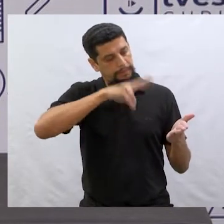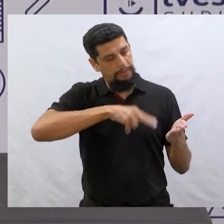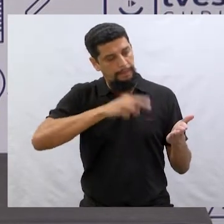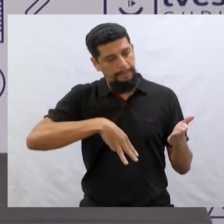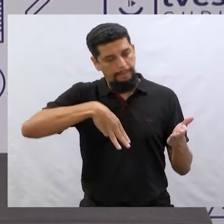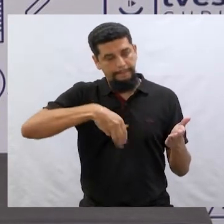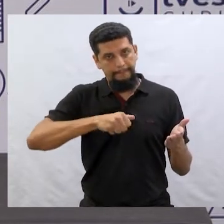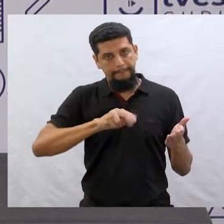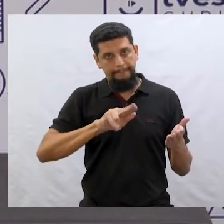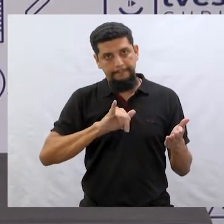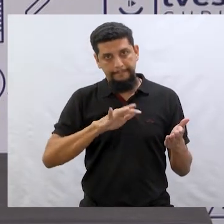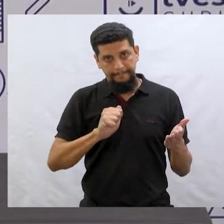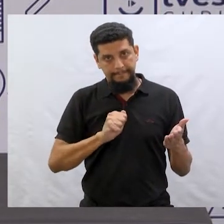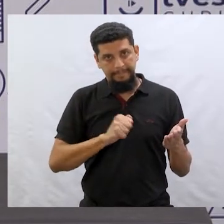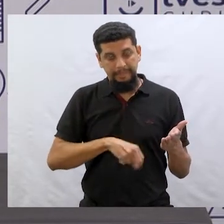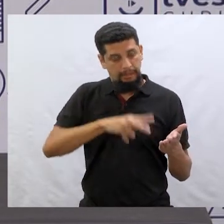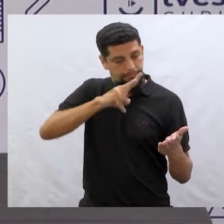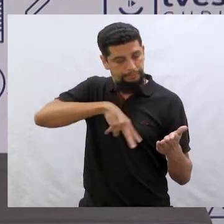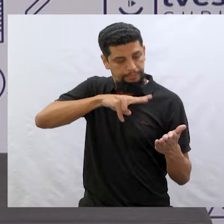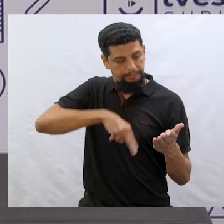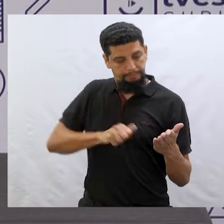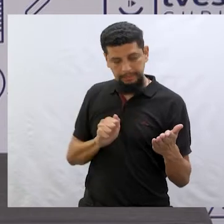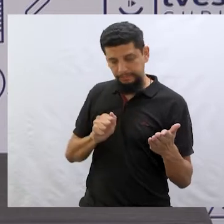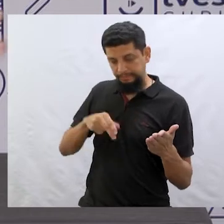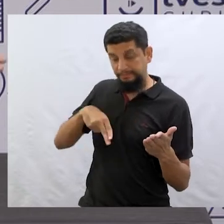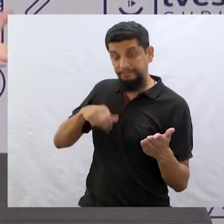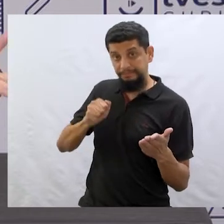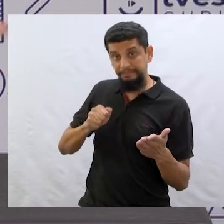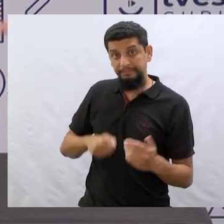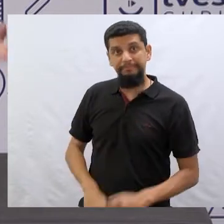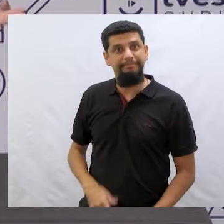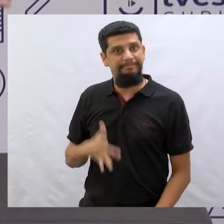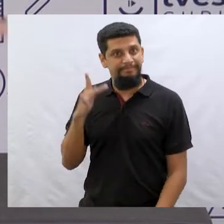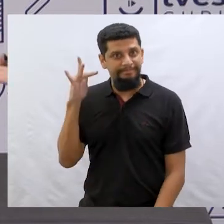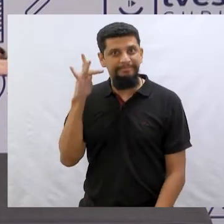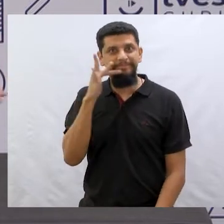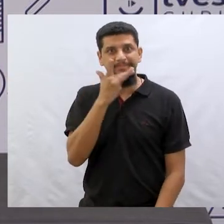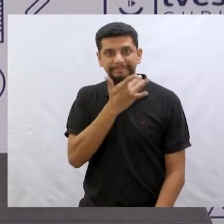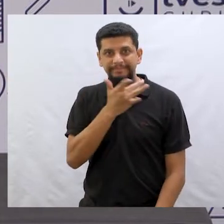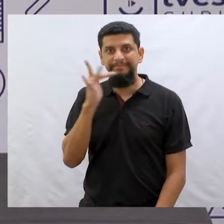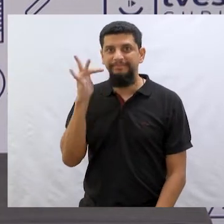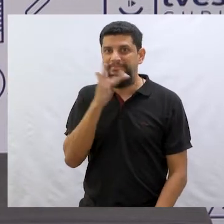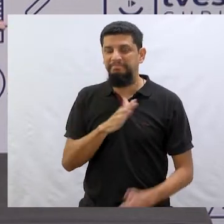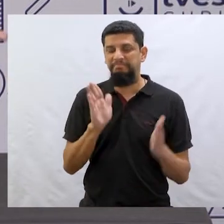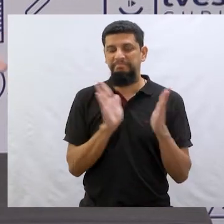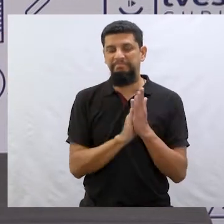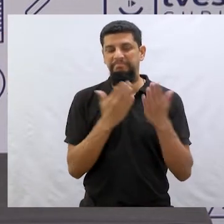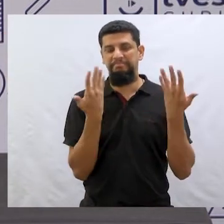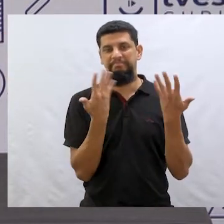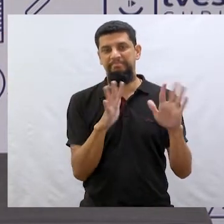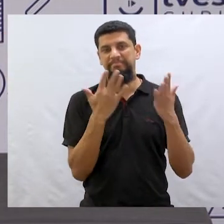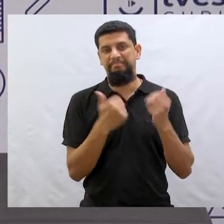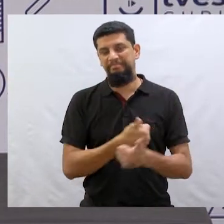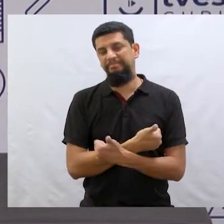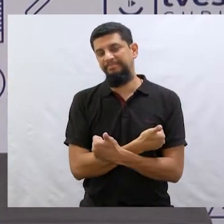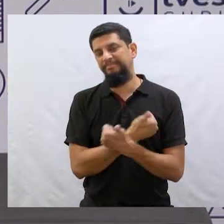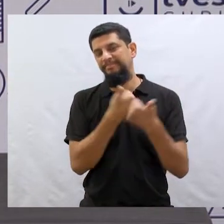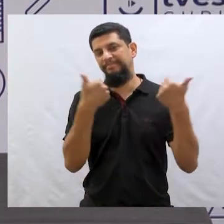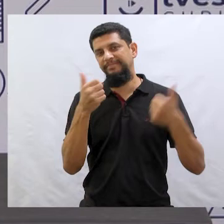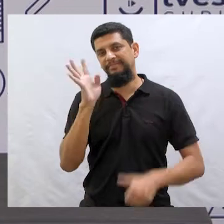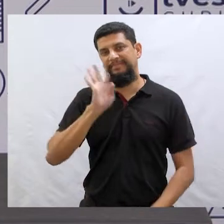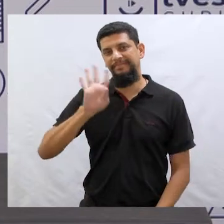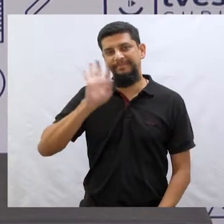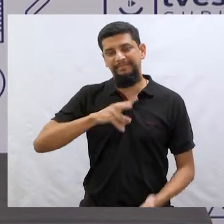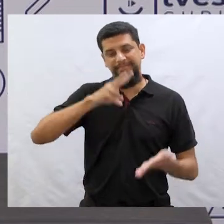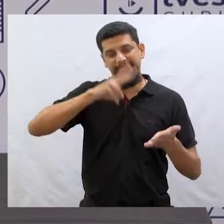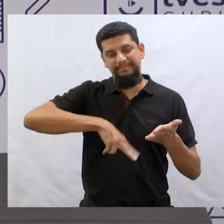A Maria Paula também lê para a Ana Luísa. E é uma delícia. Parabéns. Muito legal